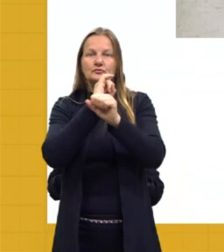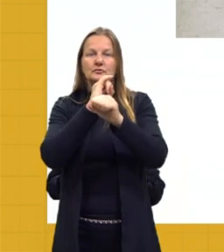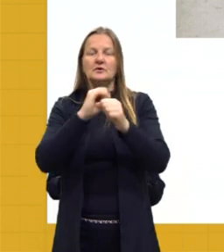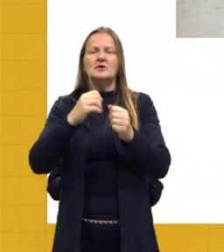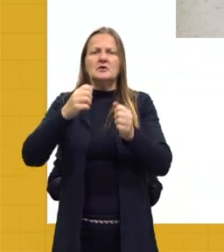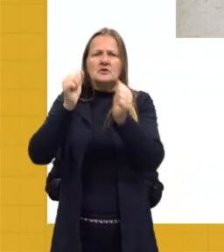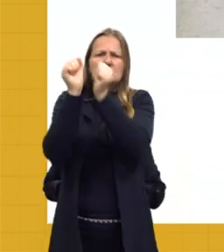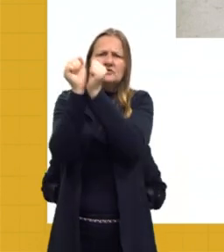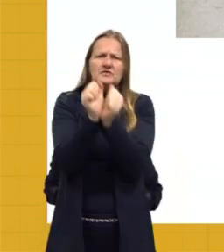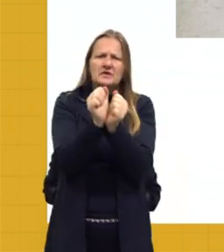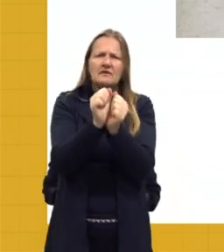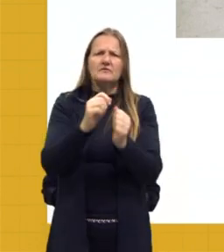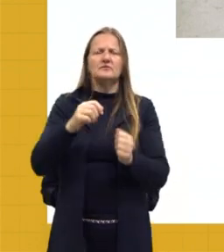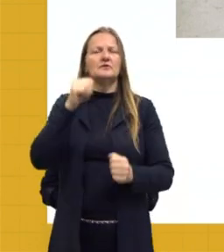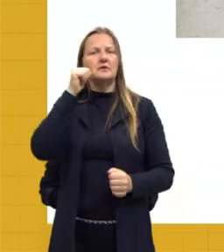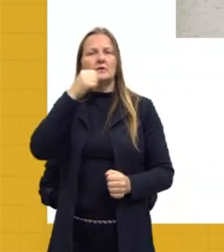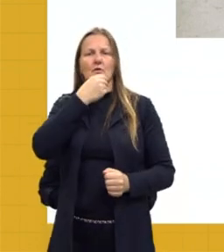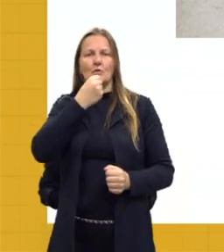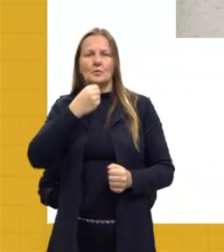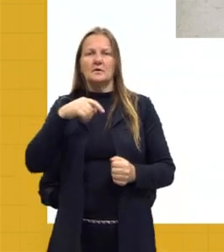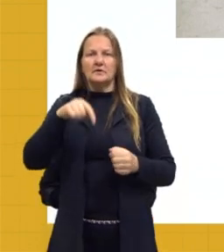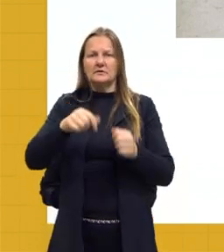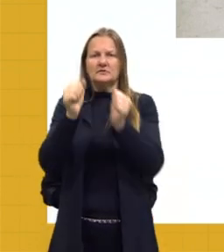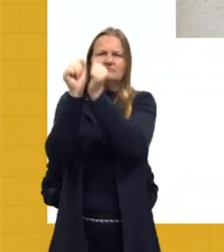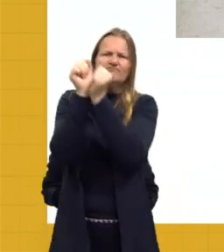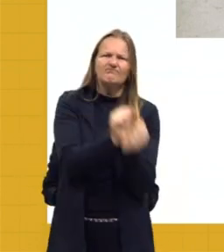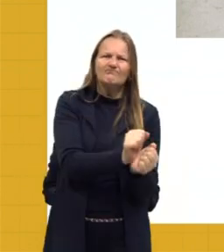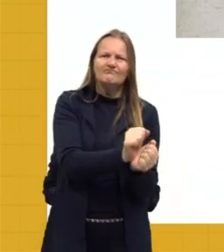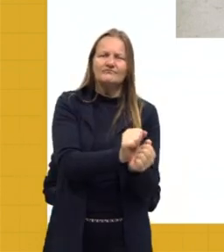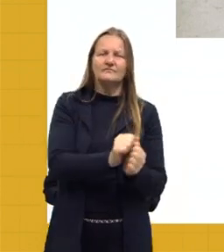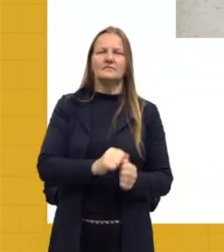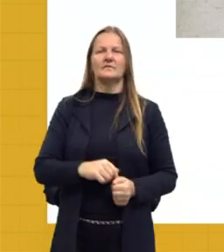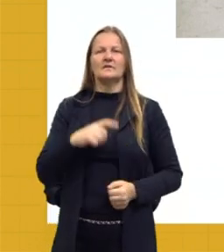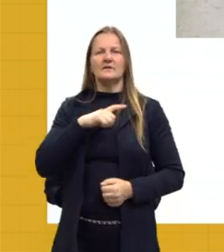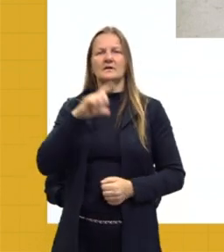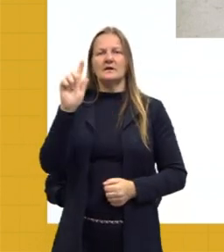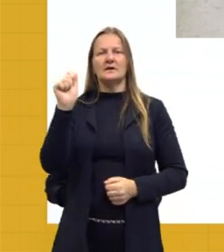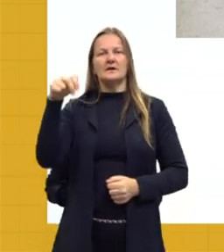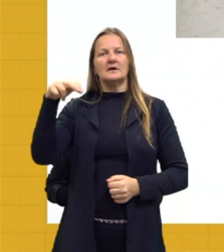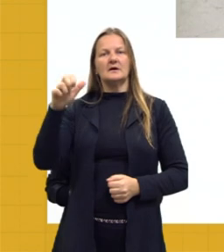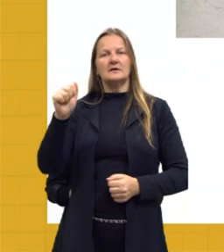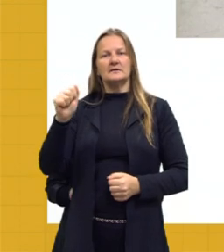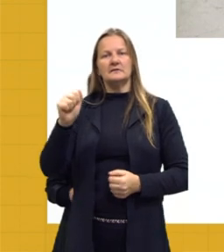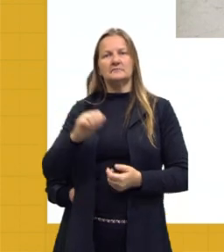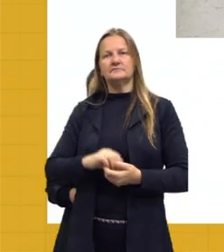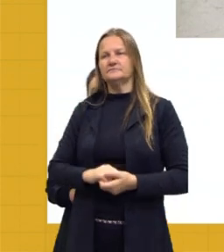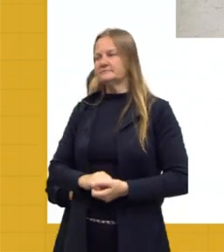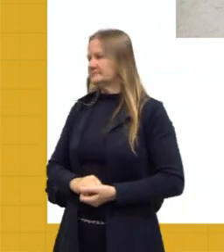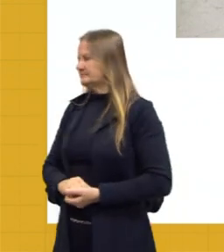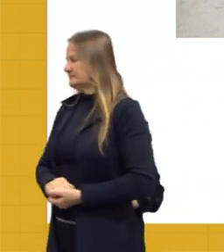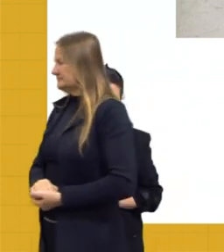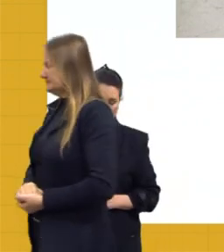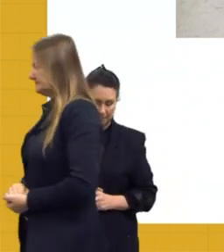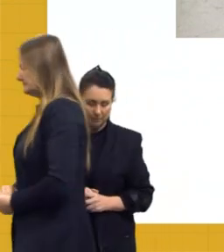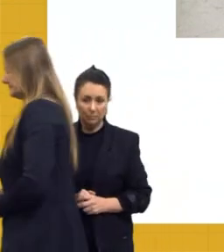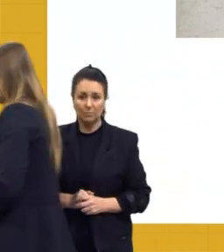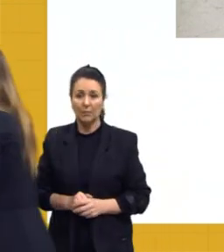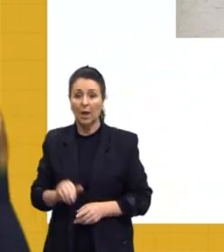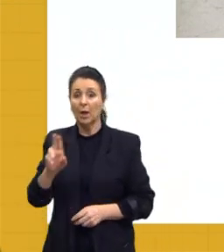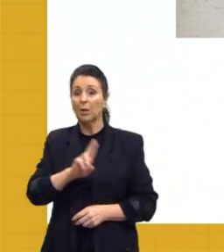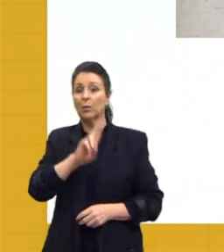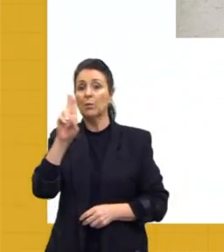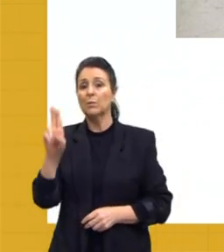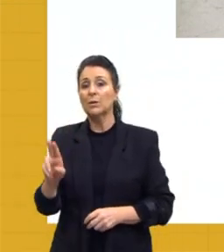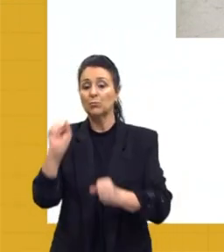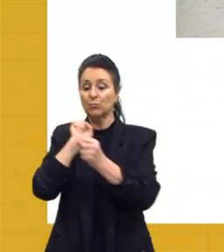escravos e escravas, escravizados, aliás, de ganho. O que eram? Na época, eles eram chamados de escravos de